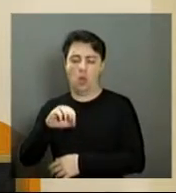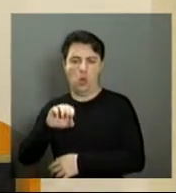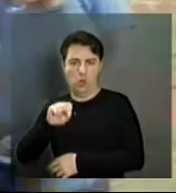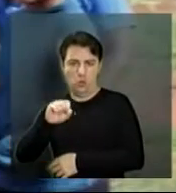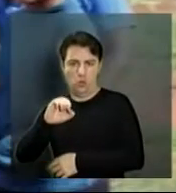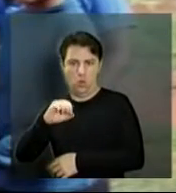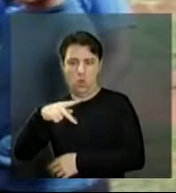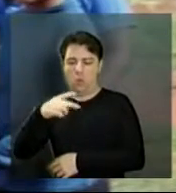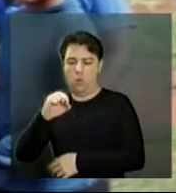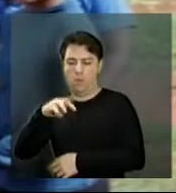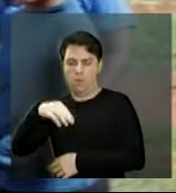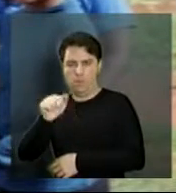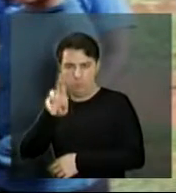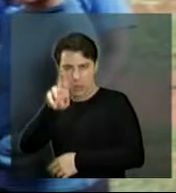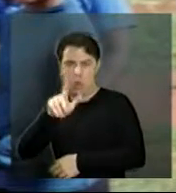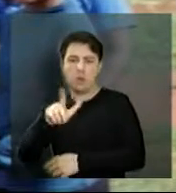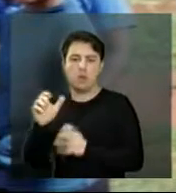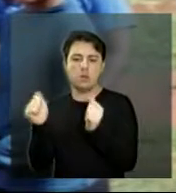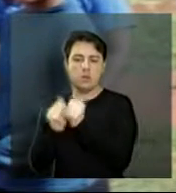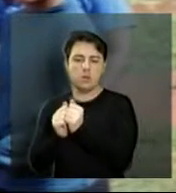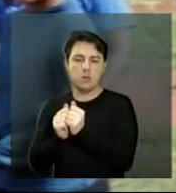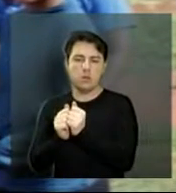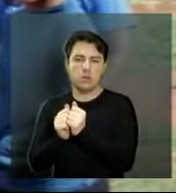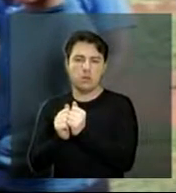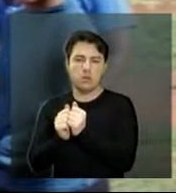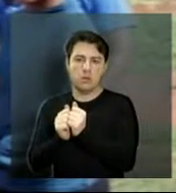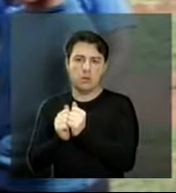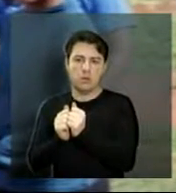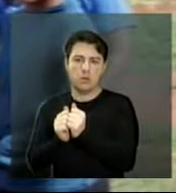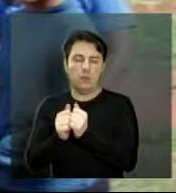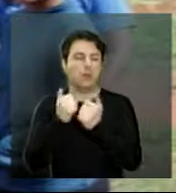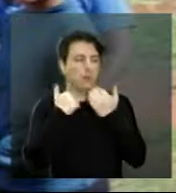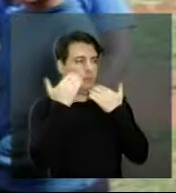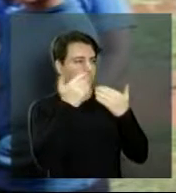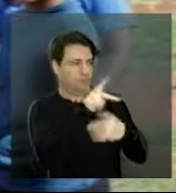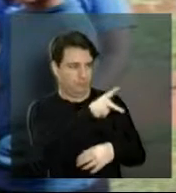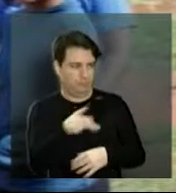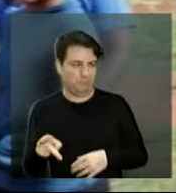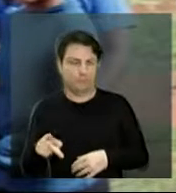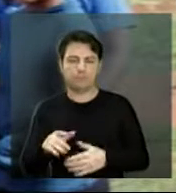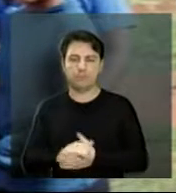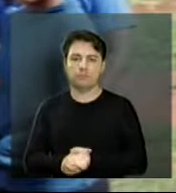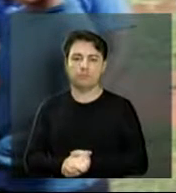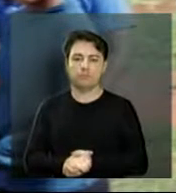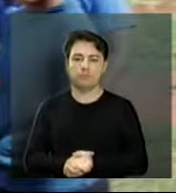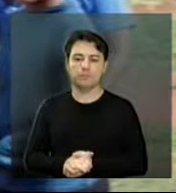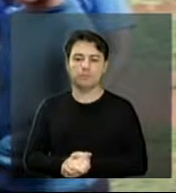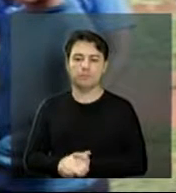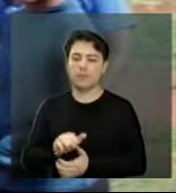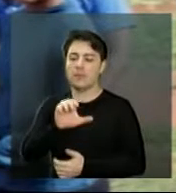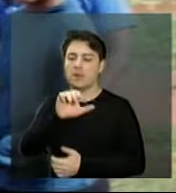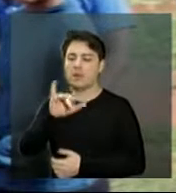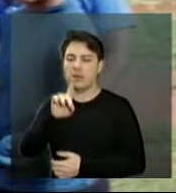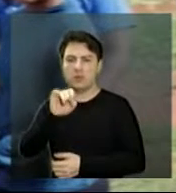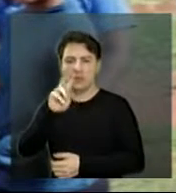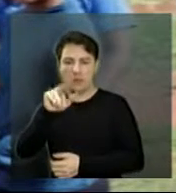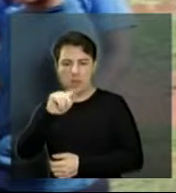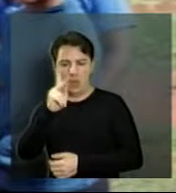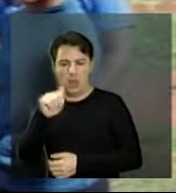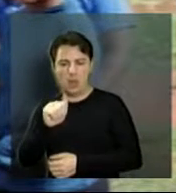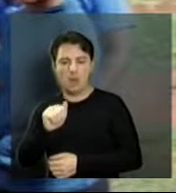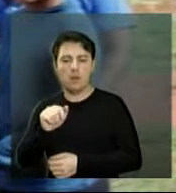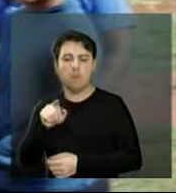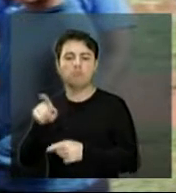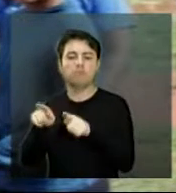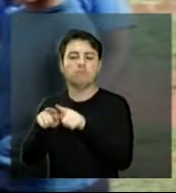com a Cidinha, lá do... Muito obrigada, presidente. Do Fundo Social de Solidariedade, também